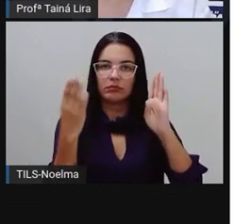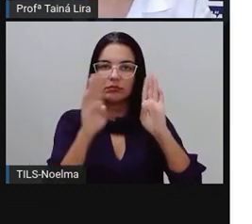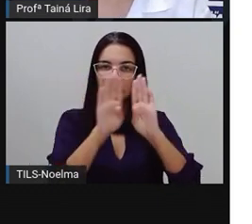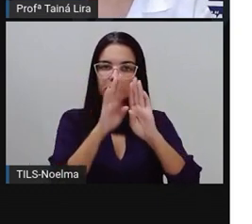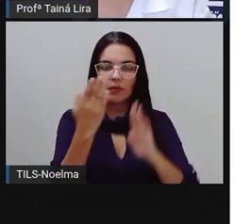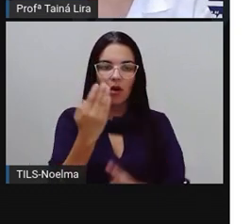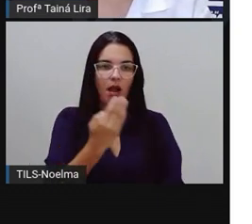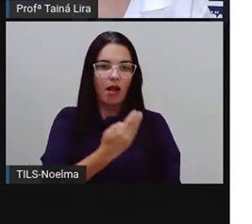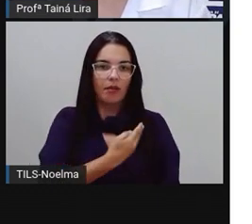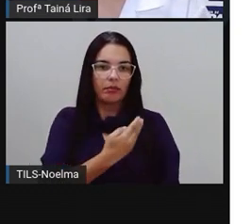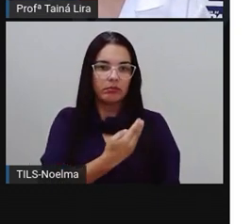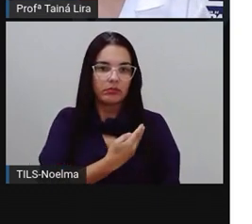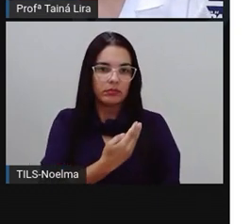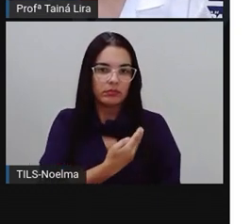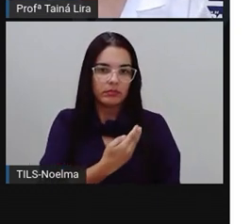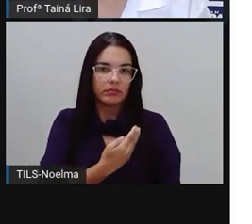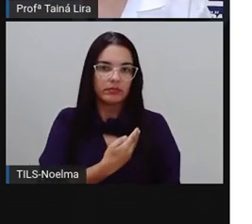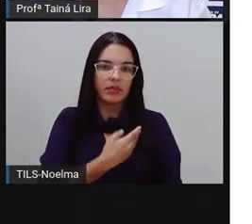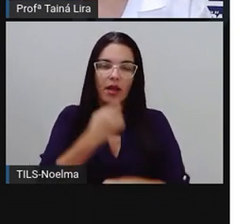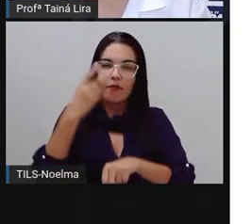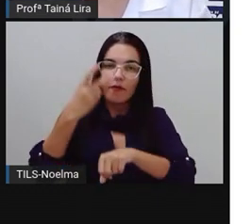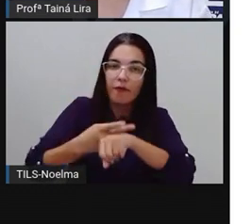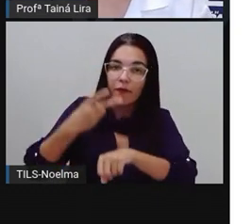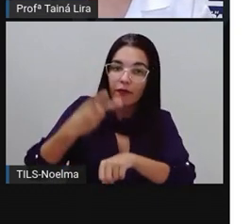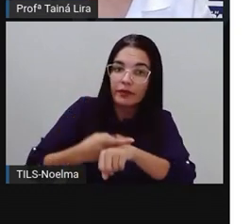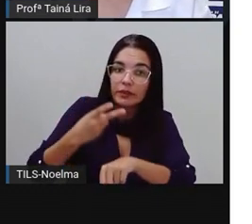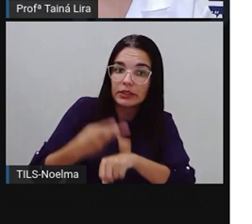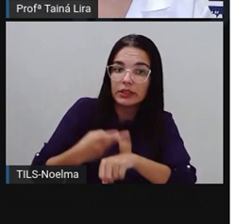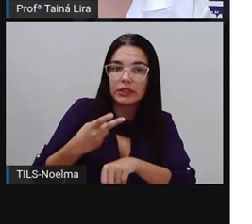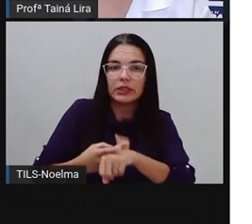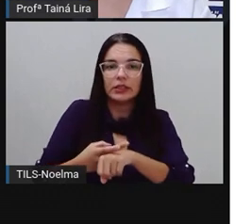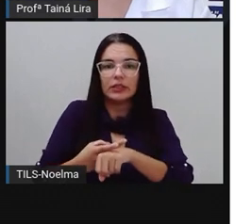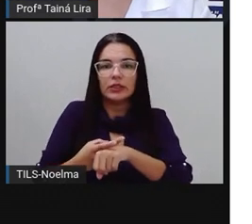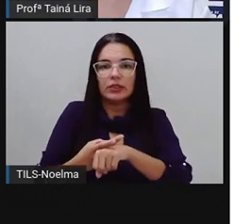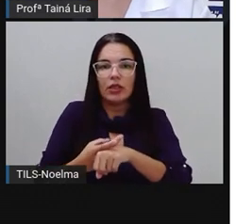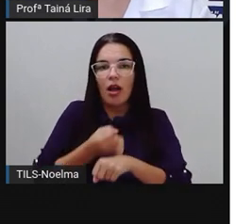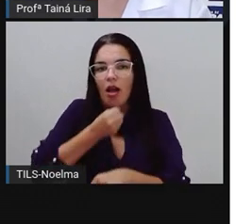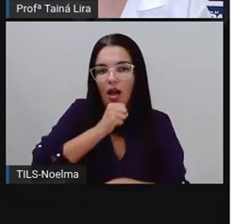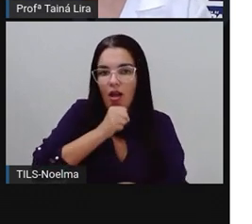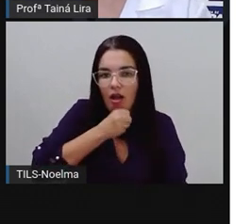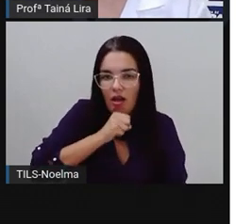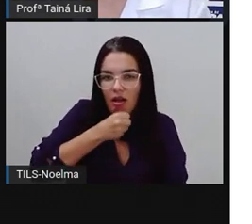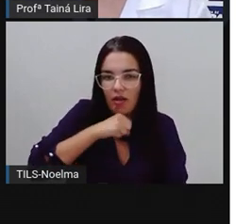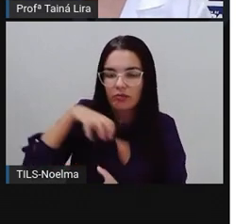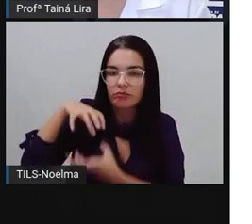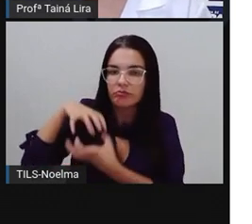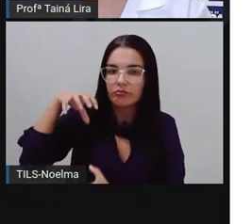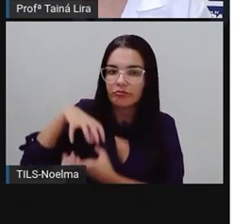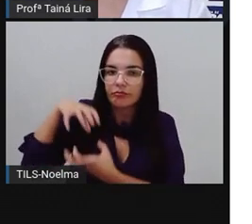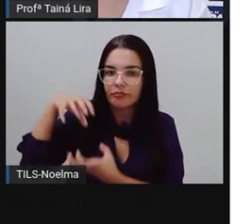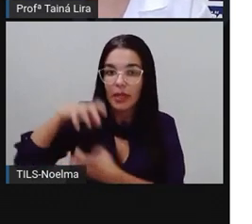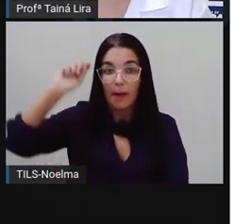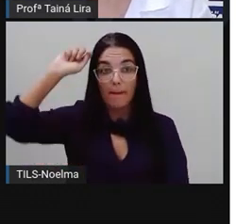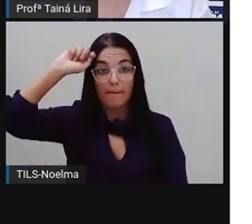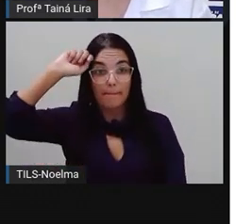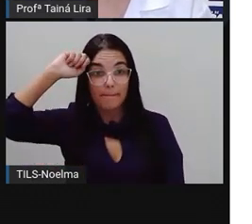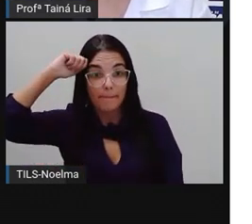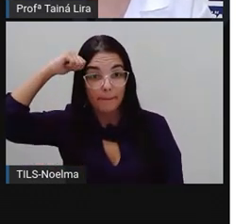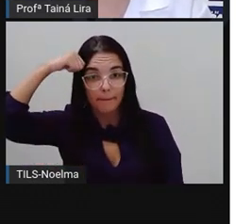Amigo. Vidro. Idoso. Preto.